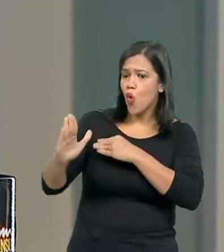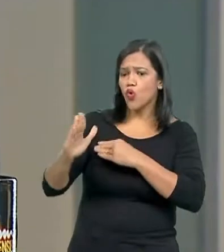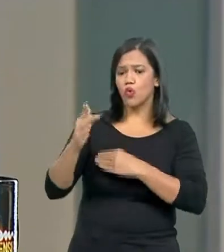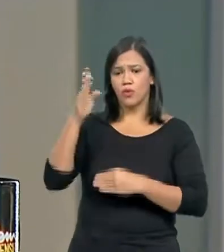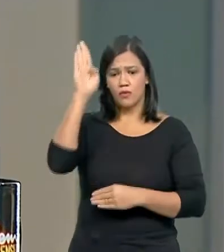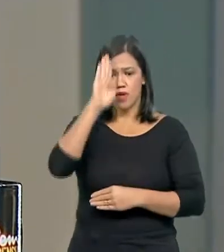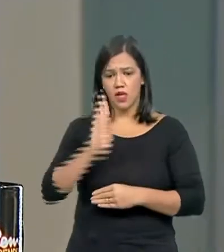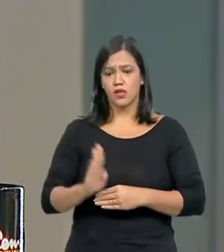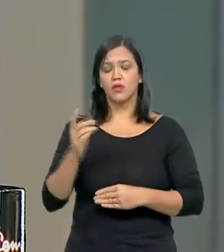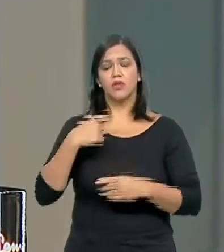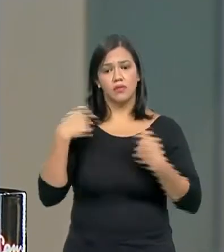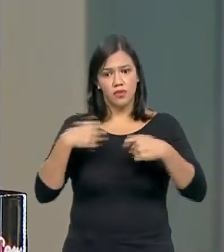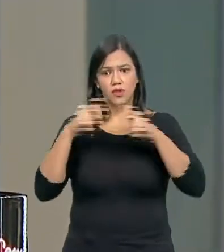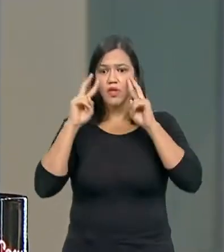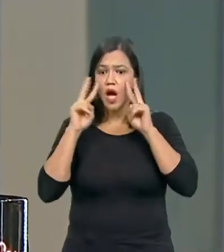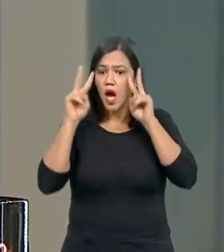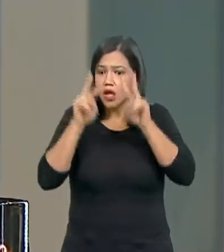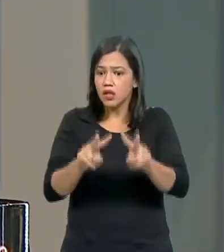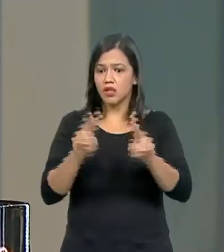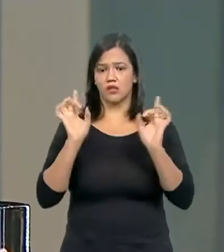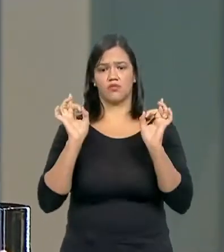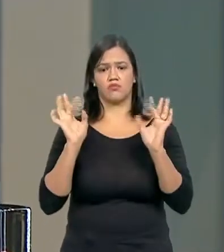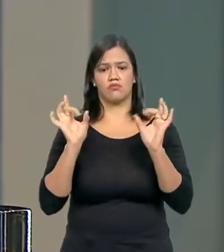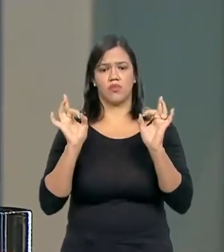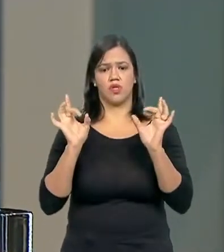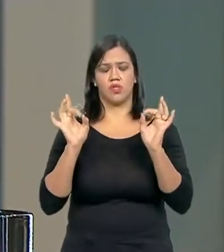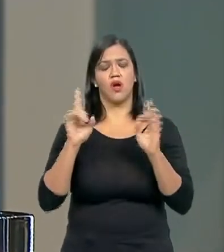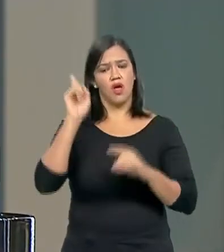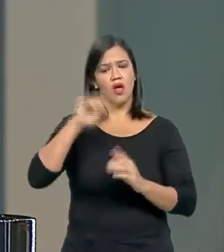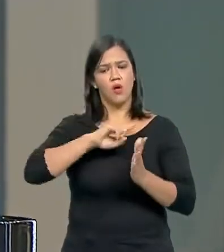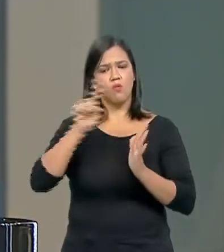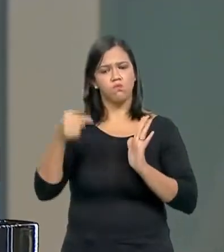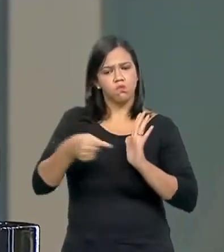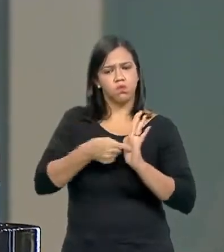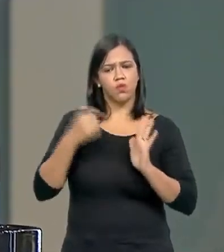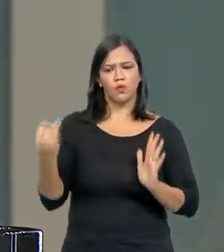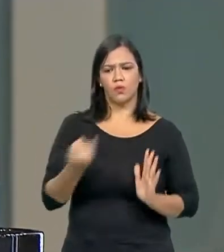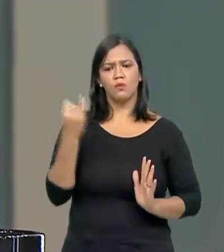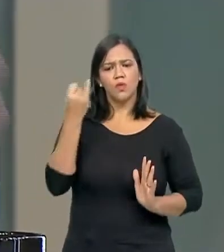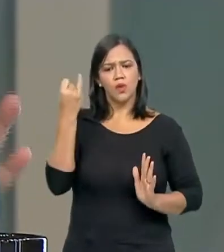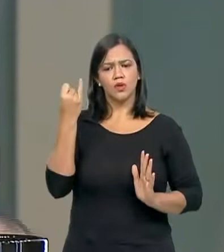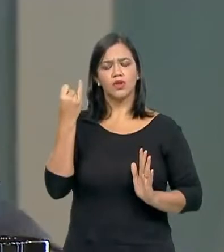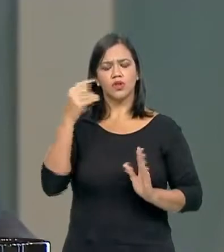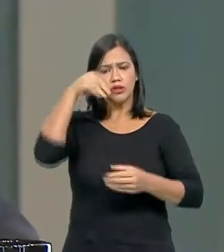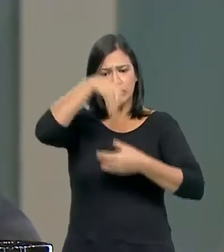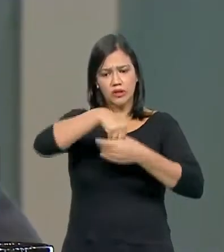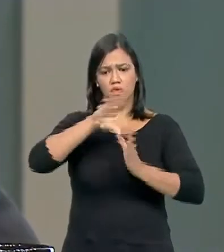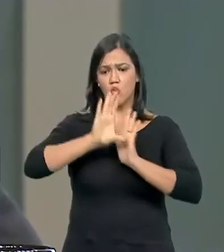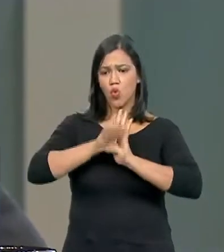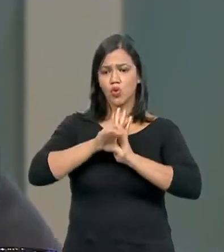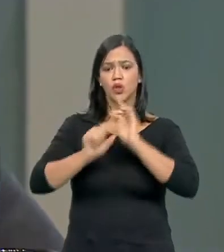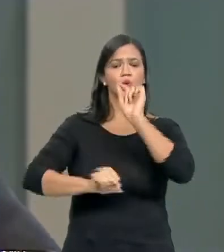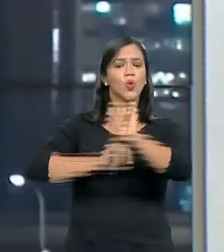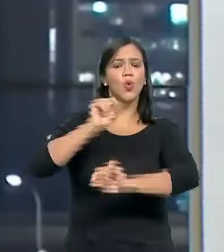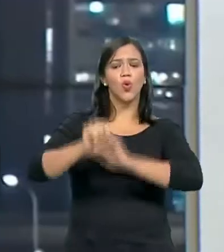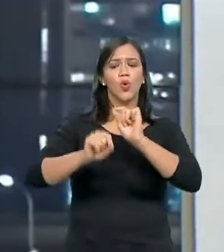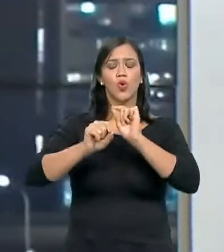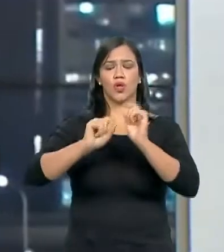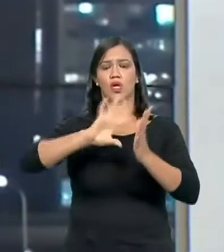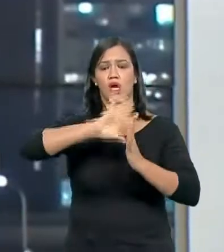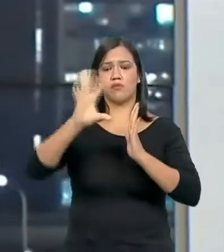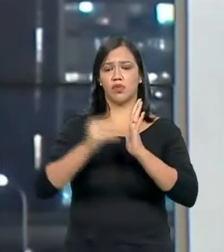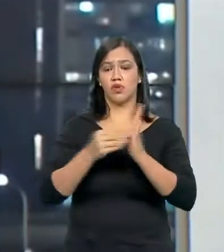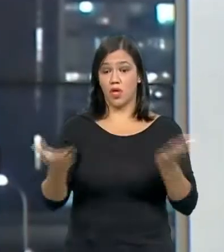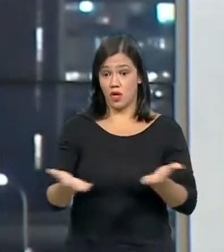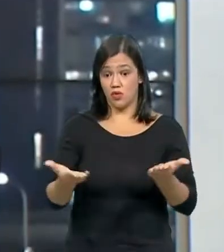que precisam de uma atenção especial. Então, esse é um ponto muito importante nesse conceito de Amazônia. E agora nós